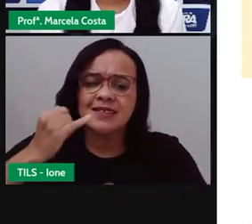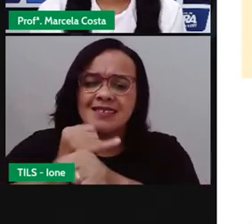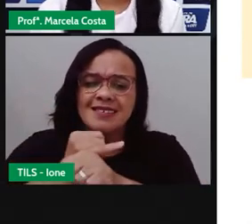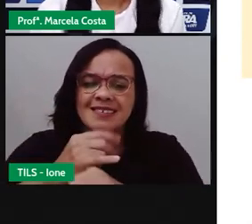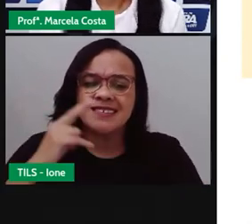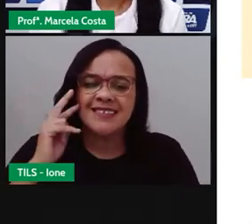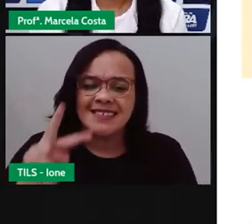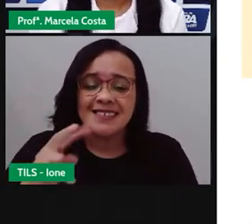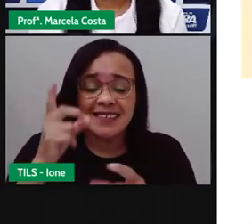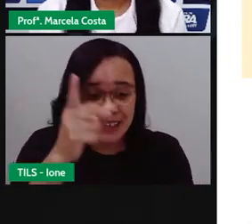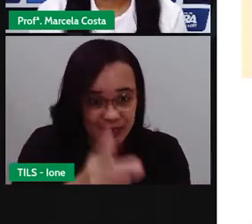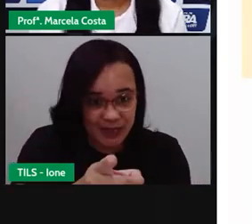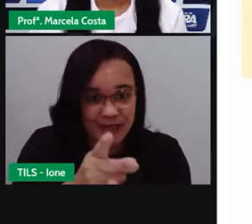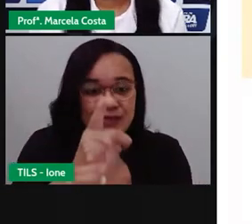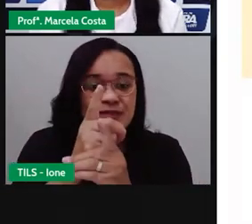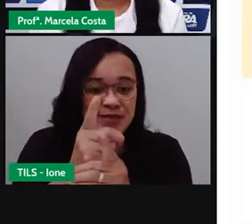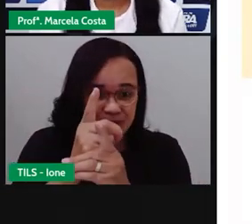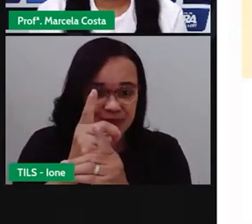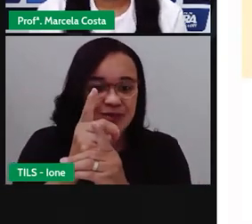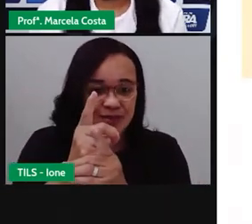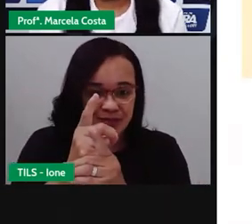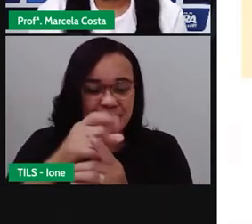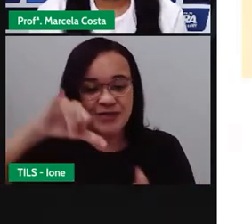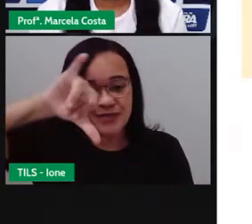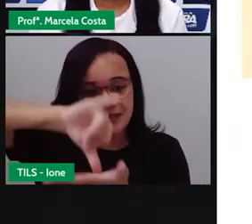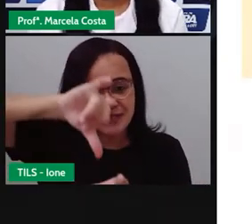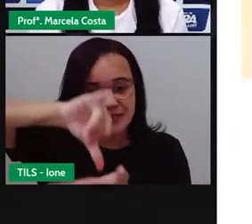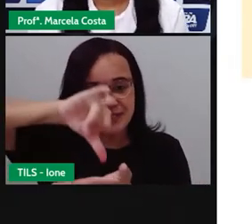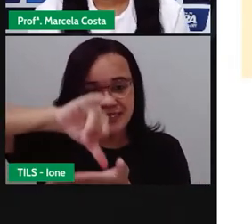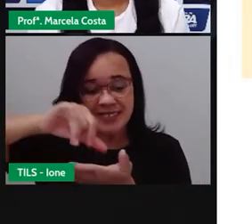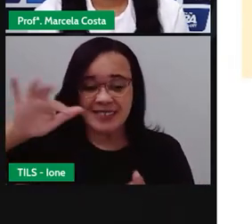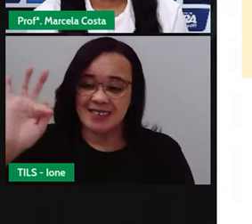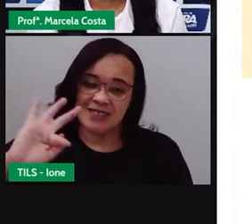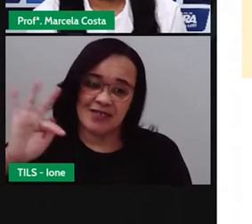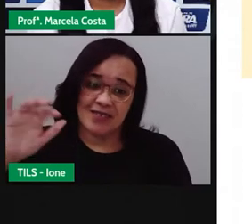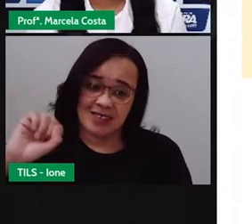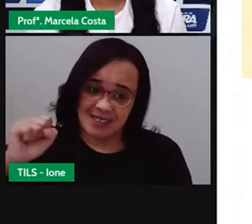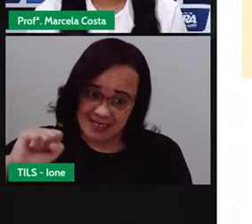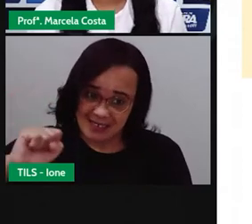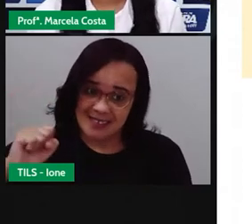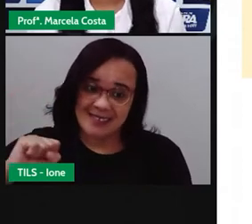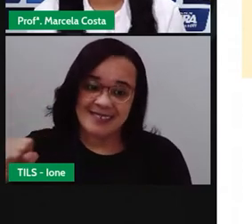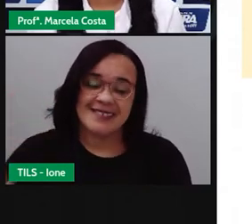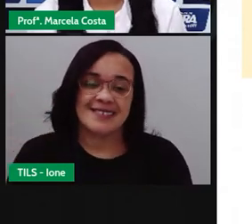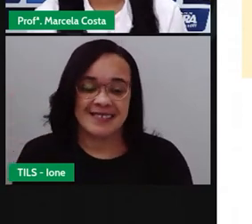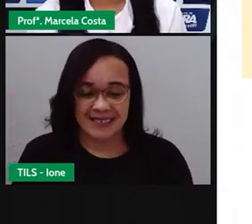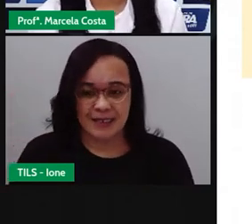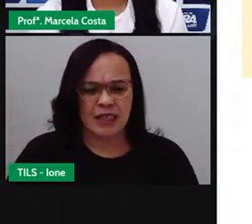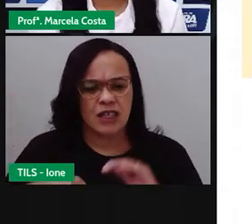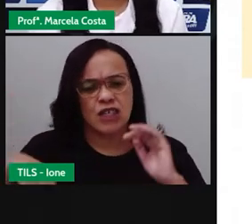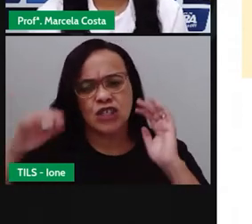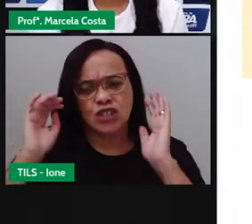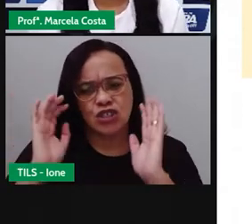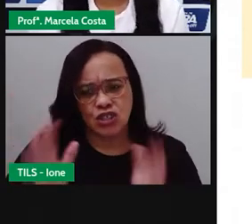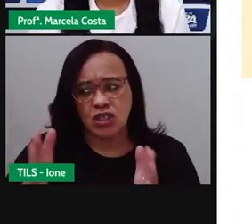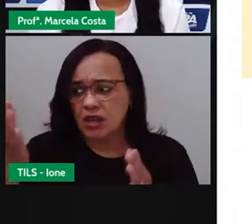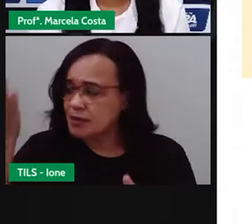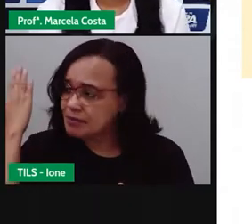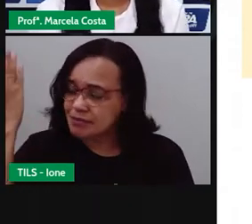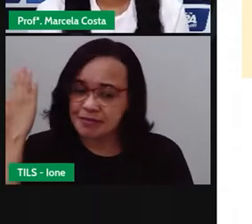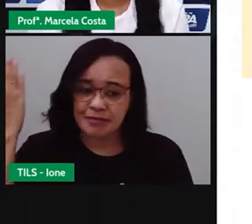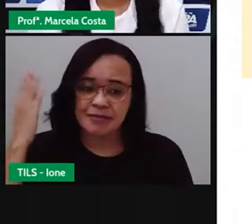Abastecimento, o que que tem em volta dele. A gente já viu nas nossas aulas de Centros Humanos